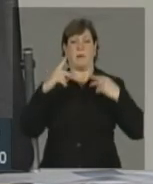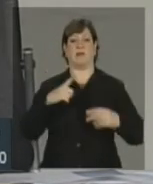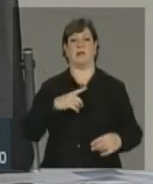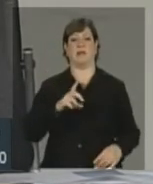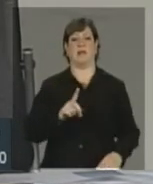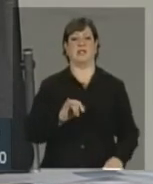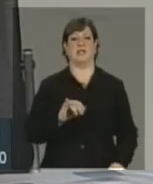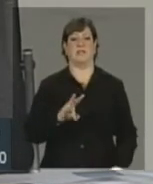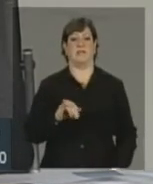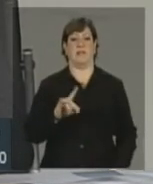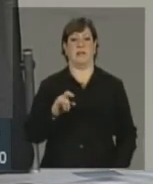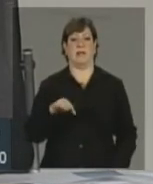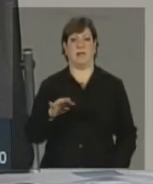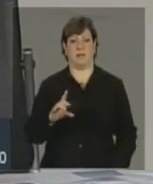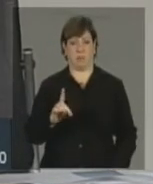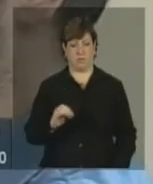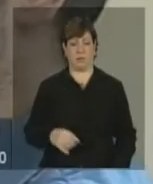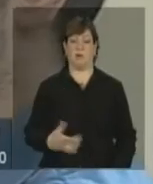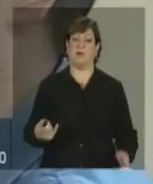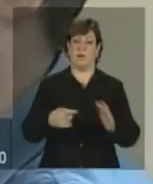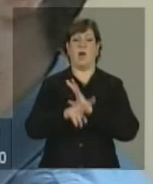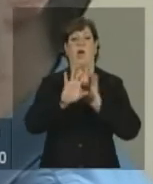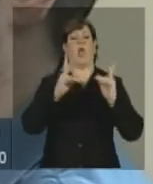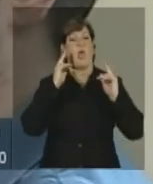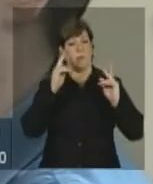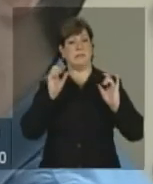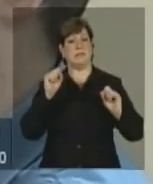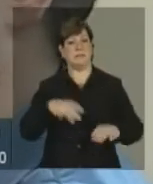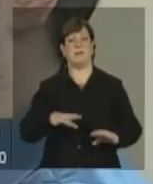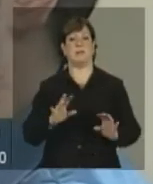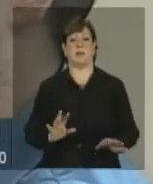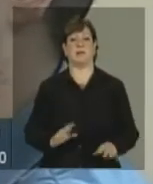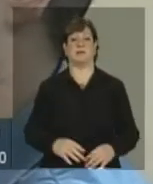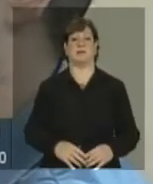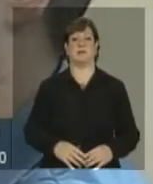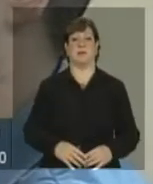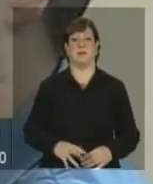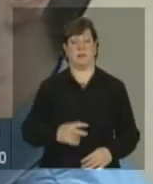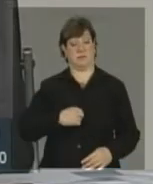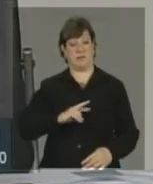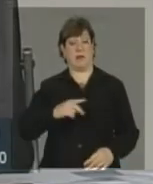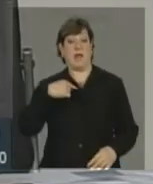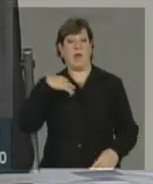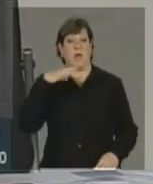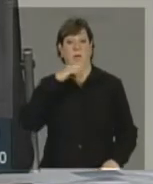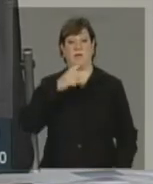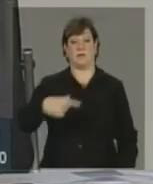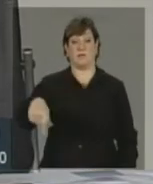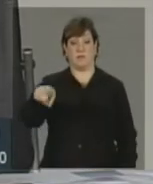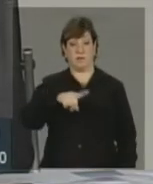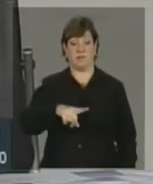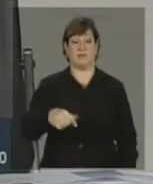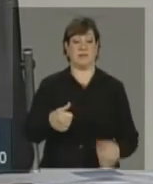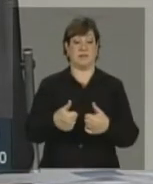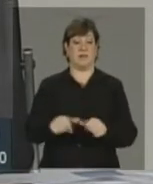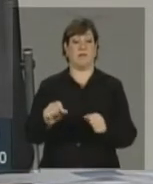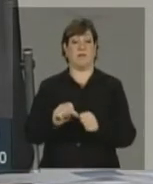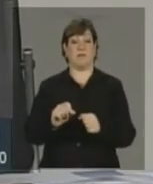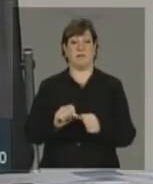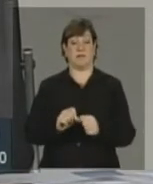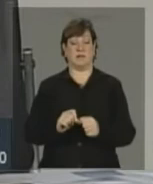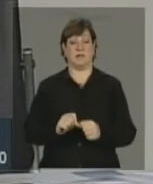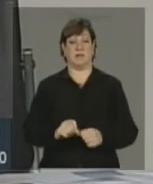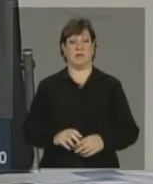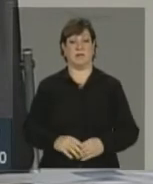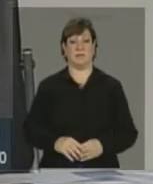normal sim, mas aumentou, foi muito grande o comparativo. Não, eu considero que aí vocês estão fazendo uma... Sempre,